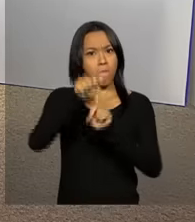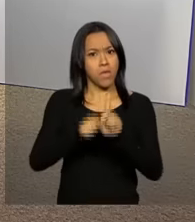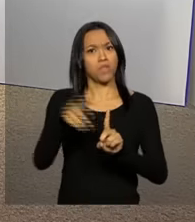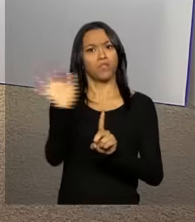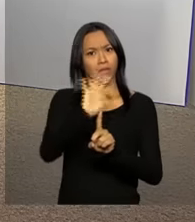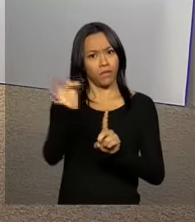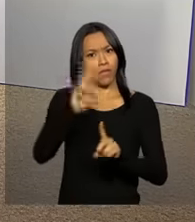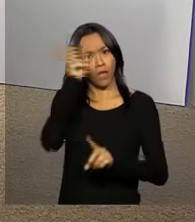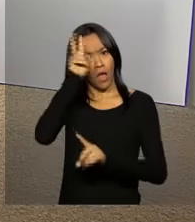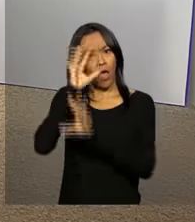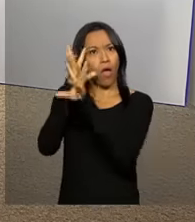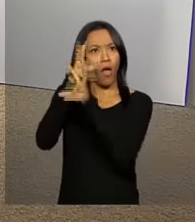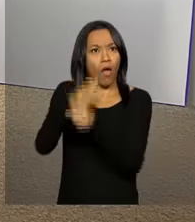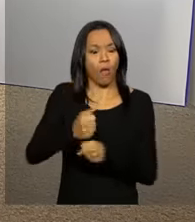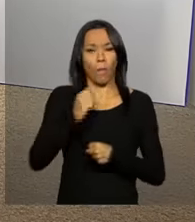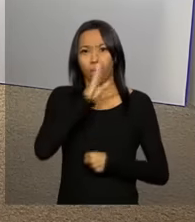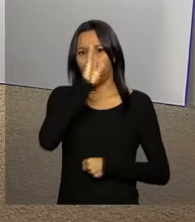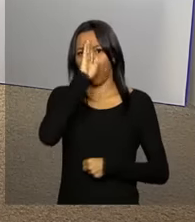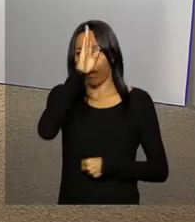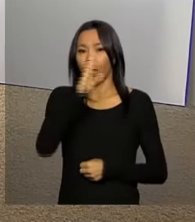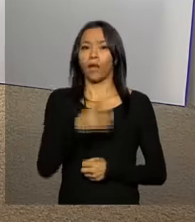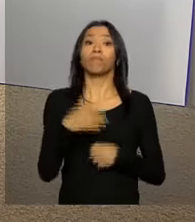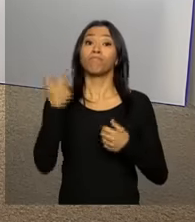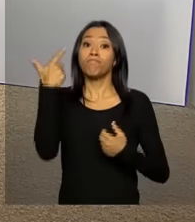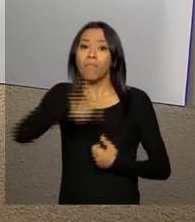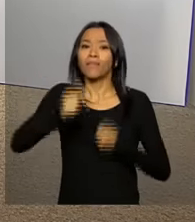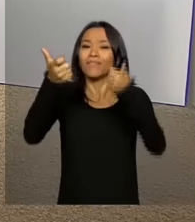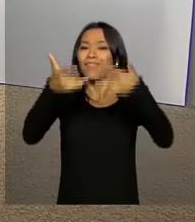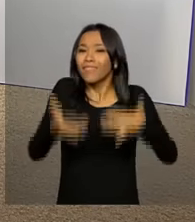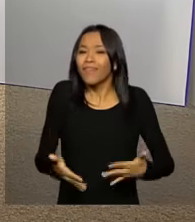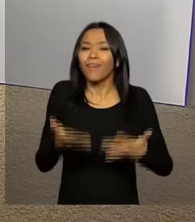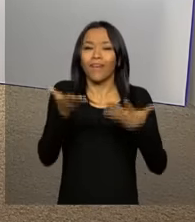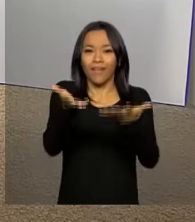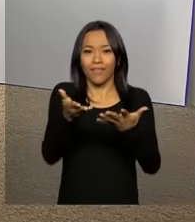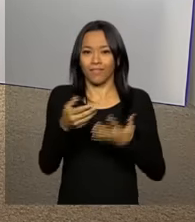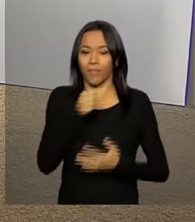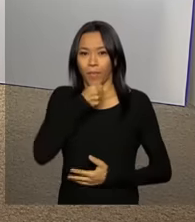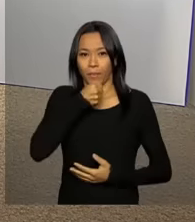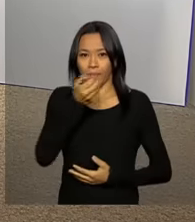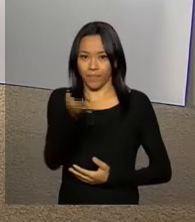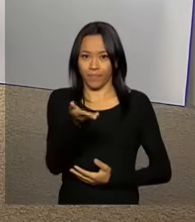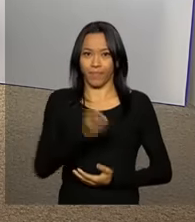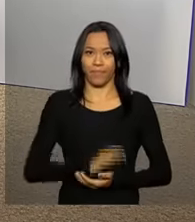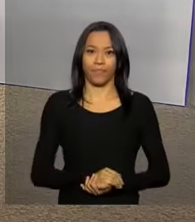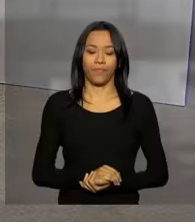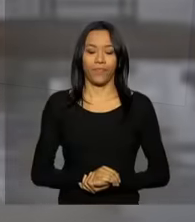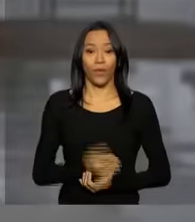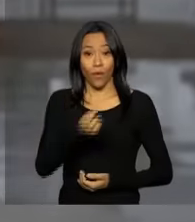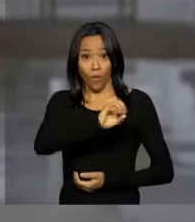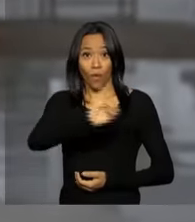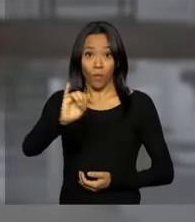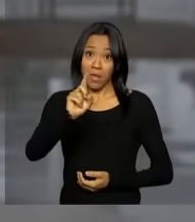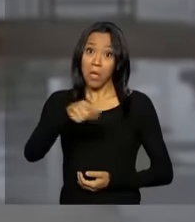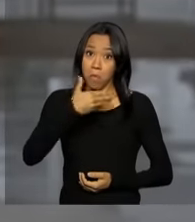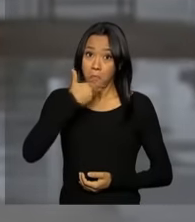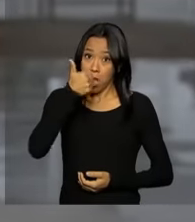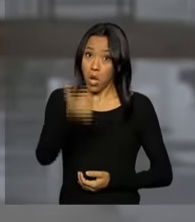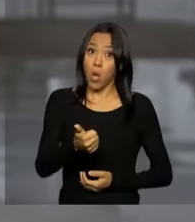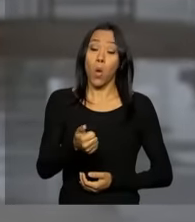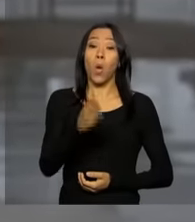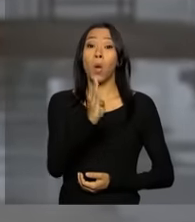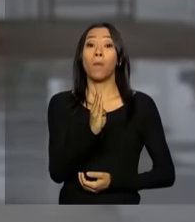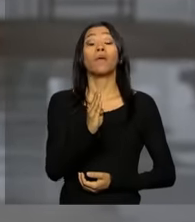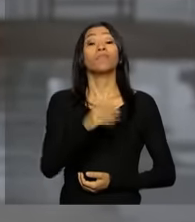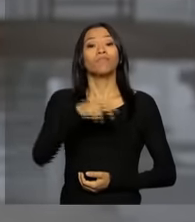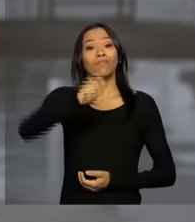história. O repórter Leandro Alarcon tem mais detalhes dessa boa notícia. Leandro. Olá, Jaime. Esse é o melhor primeiro bimestre